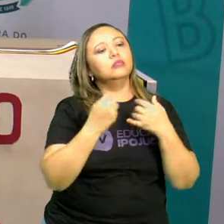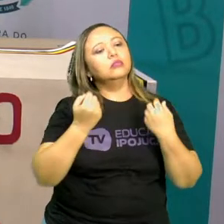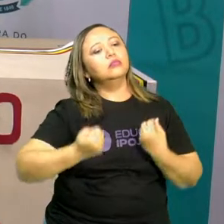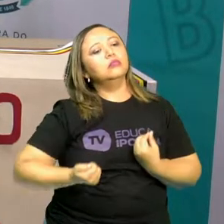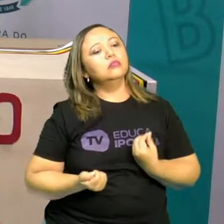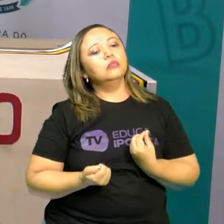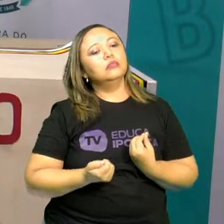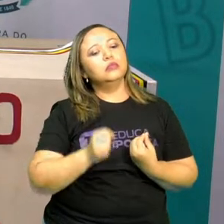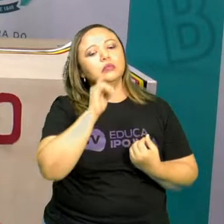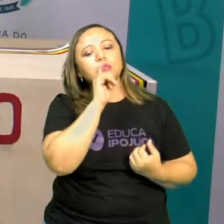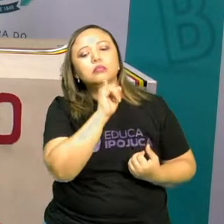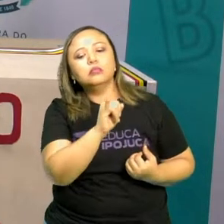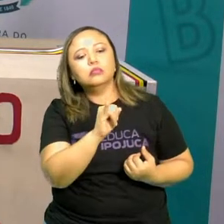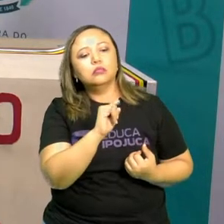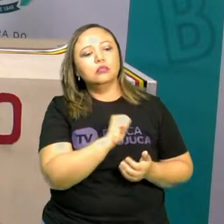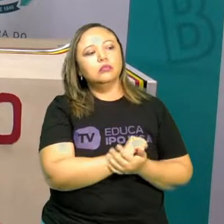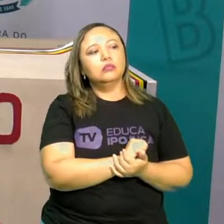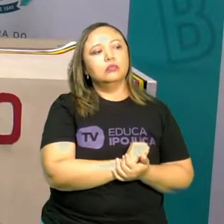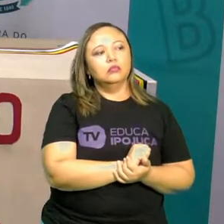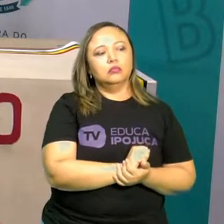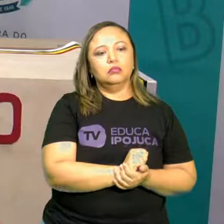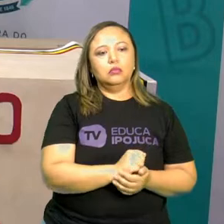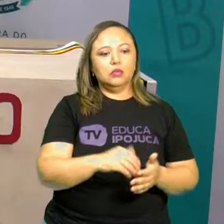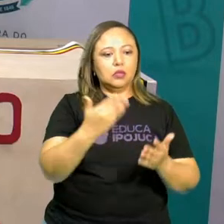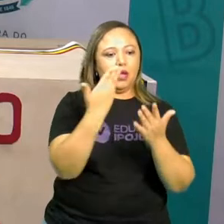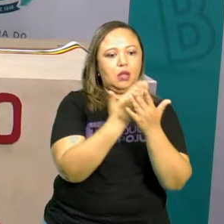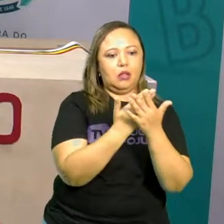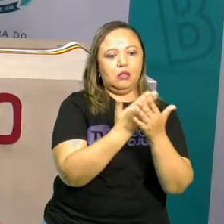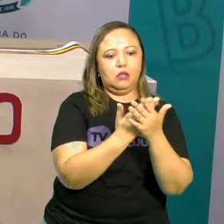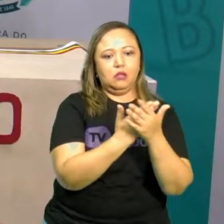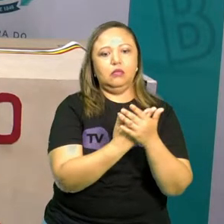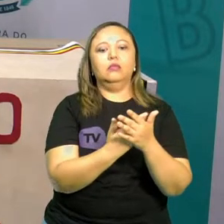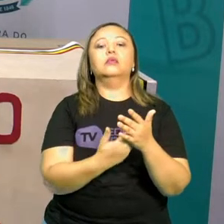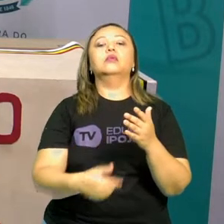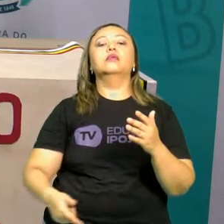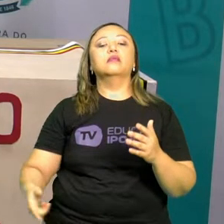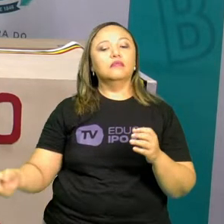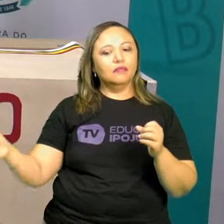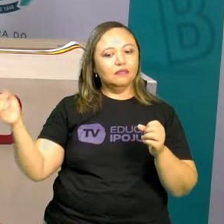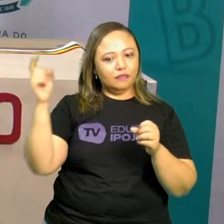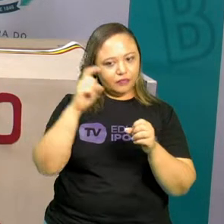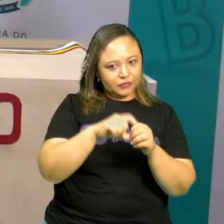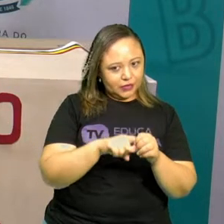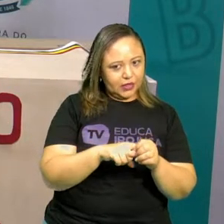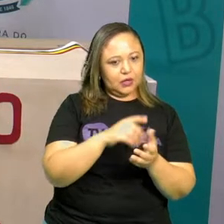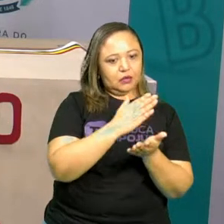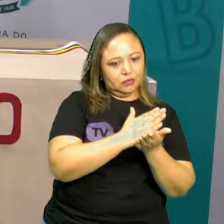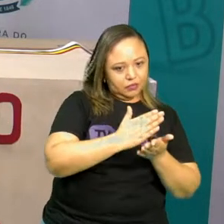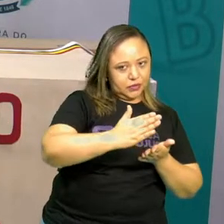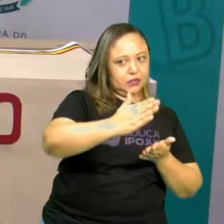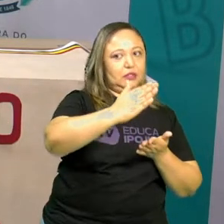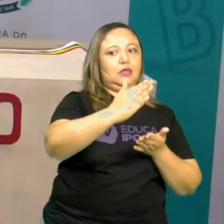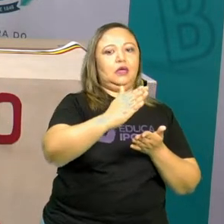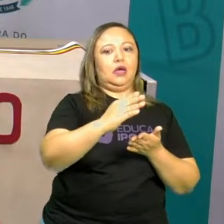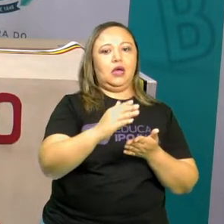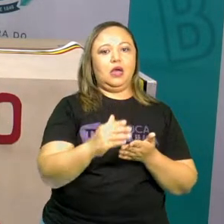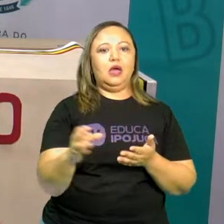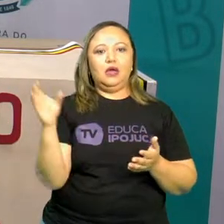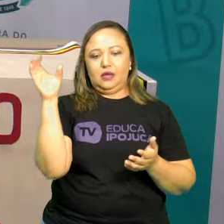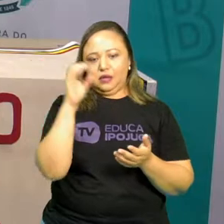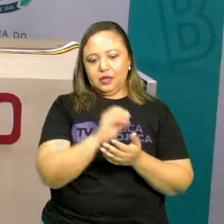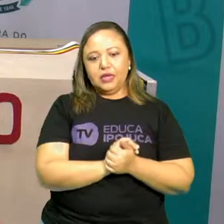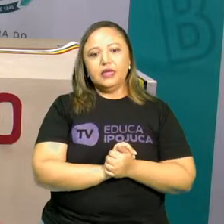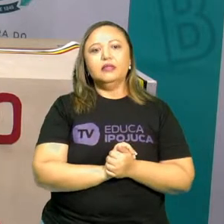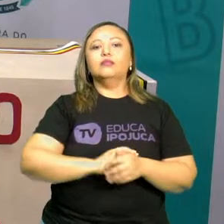Ela disse As aulas vão começar em breve. João se sentiu tão